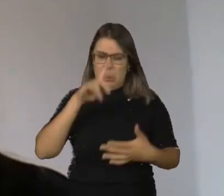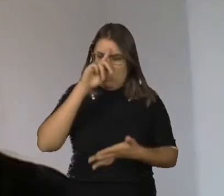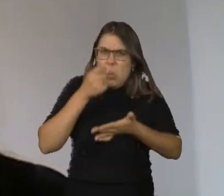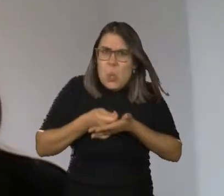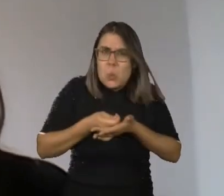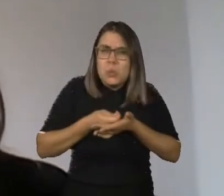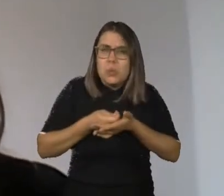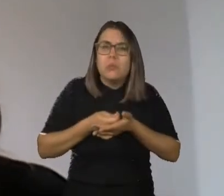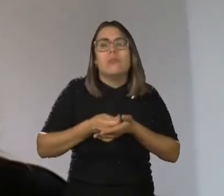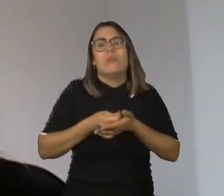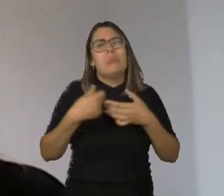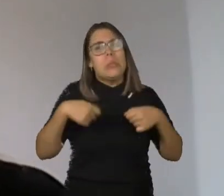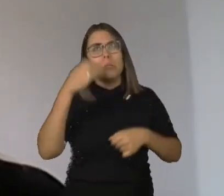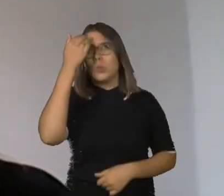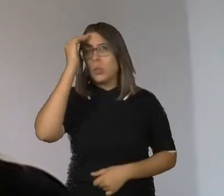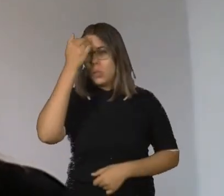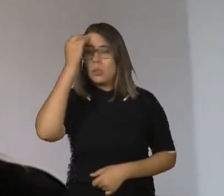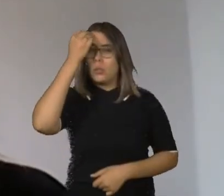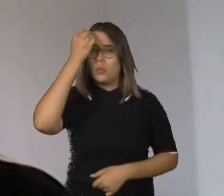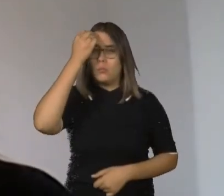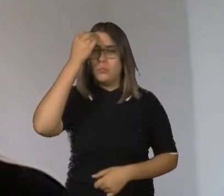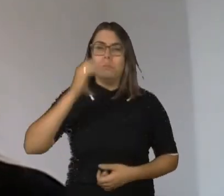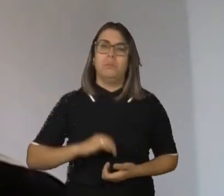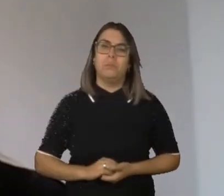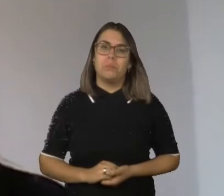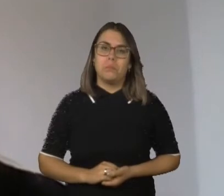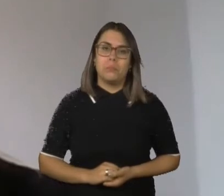e passemos a entender como uma probabilidade.